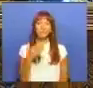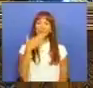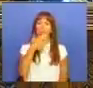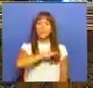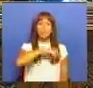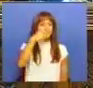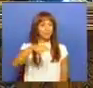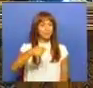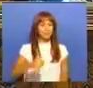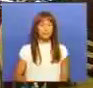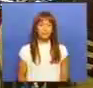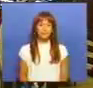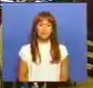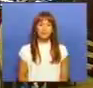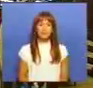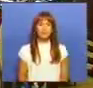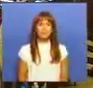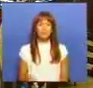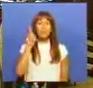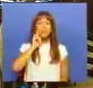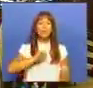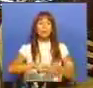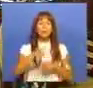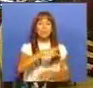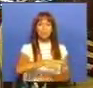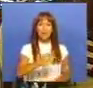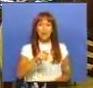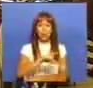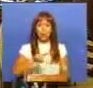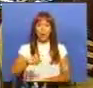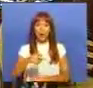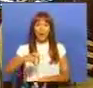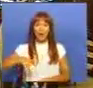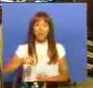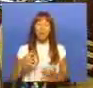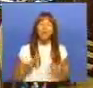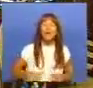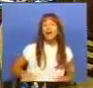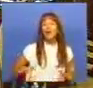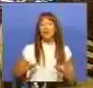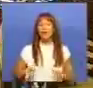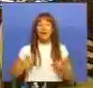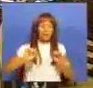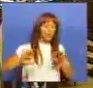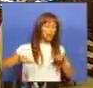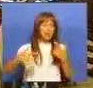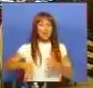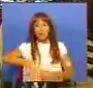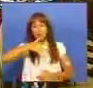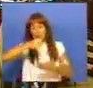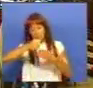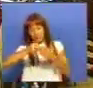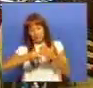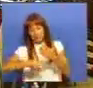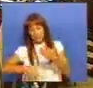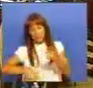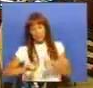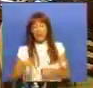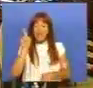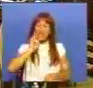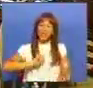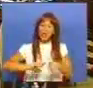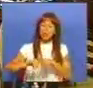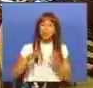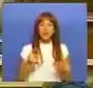Obrigada, Sr. Presidente. Sra. Deputada Manuela de Melo, há uma certa candura no início da sua intervenção. A Sra.